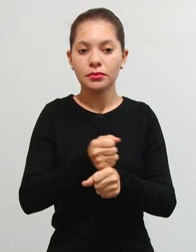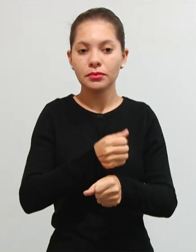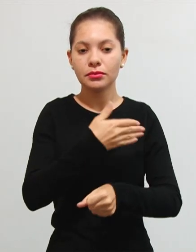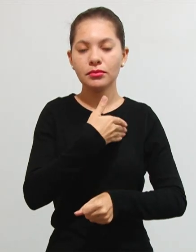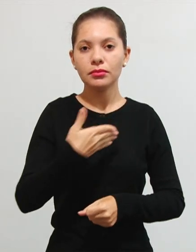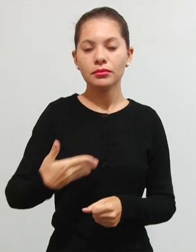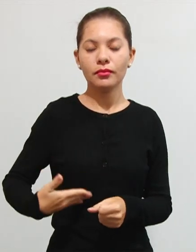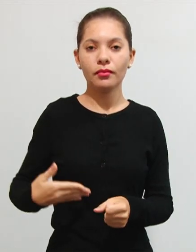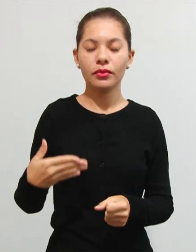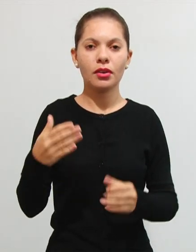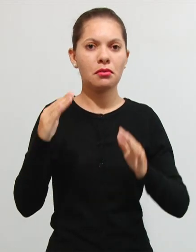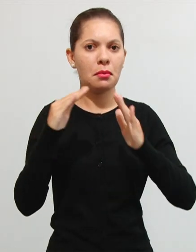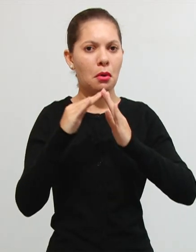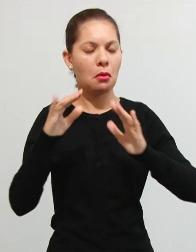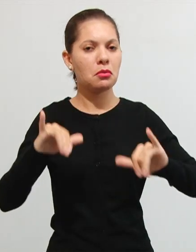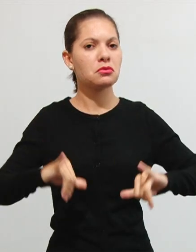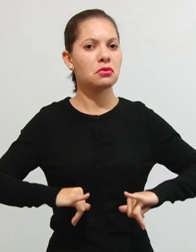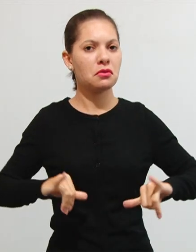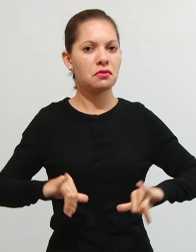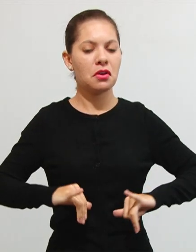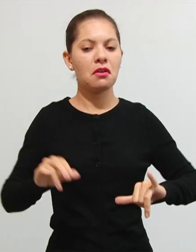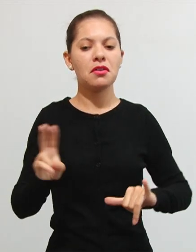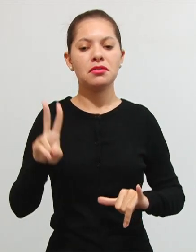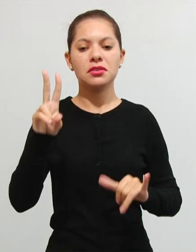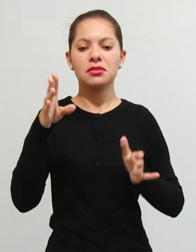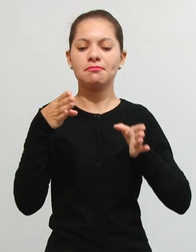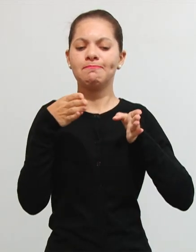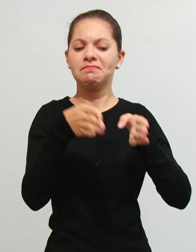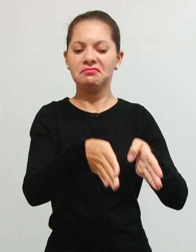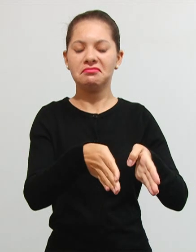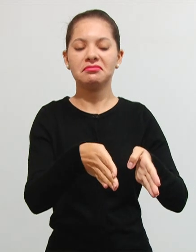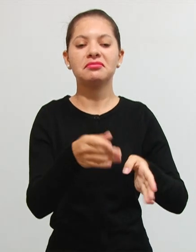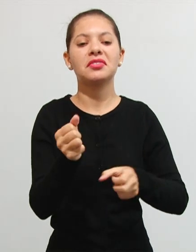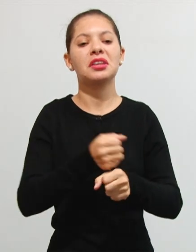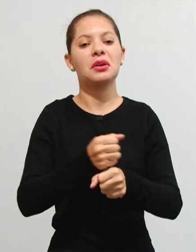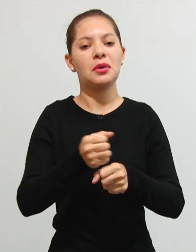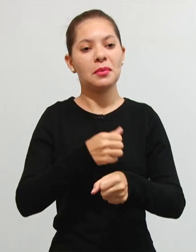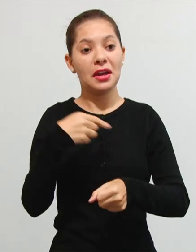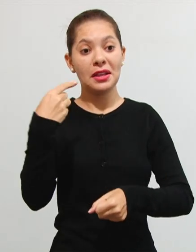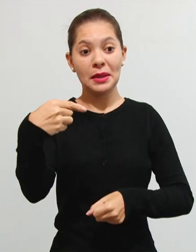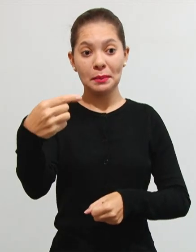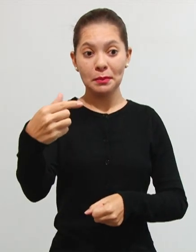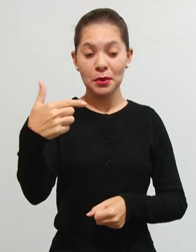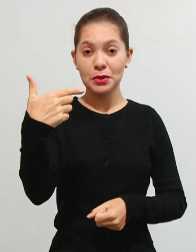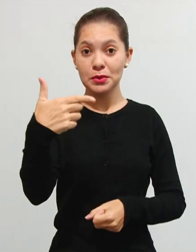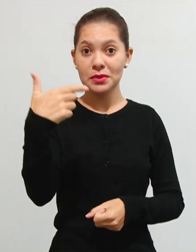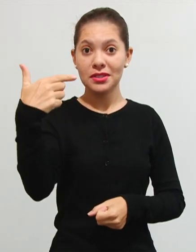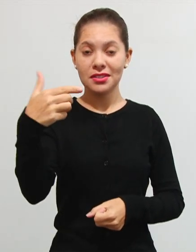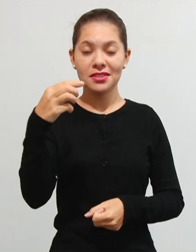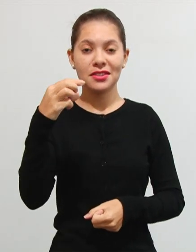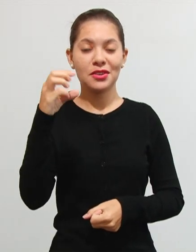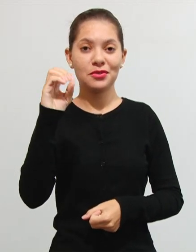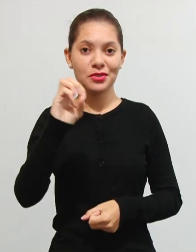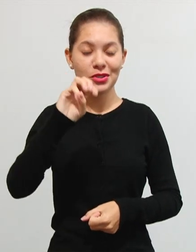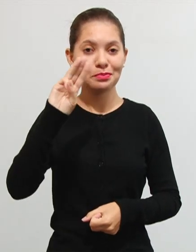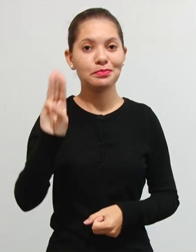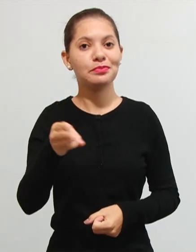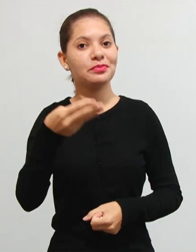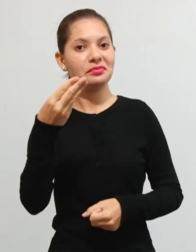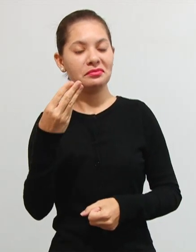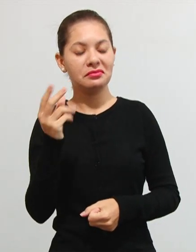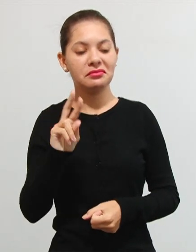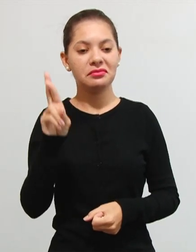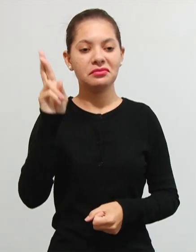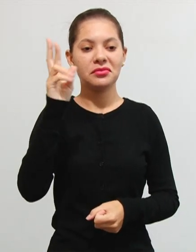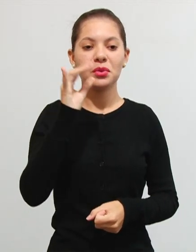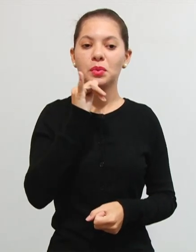o imóvel sofreu uma valorização direta daquela obra passando a valer 220 mil reais, né? no exemplo, a base de cálculo